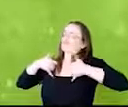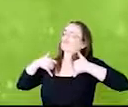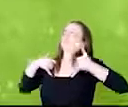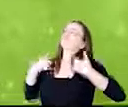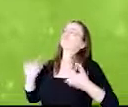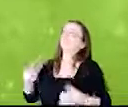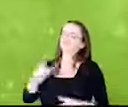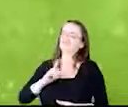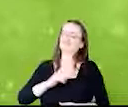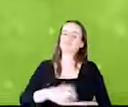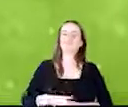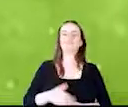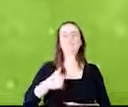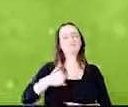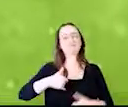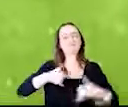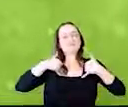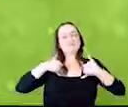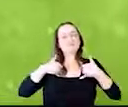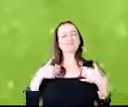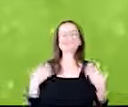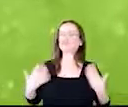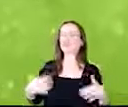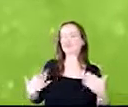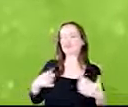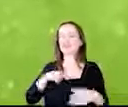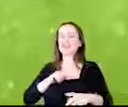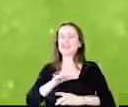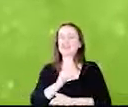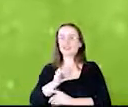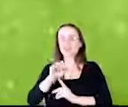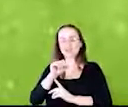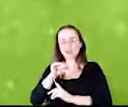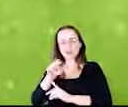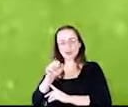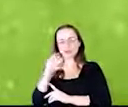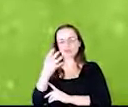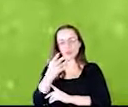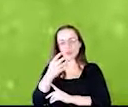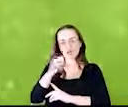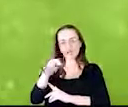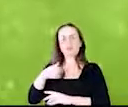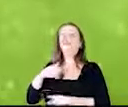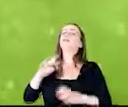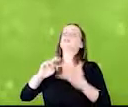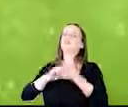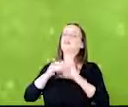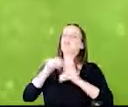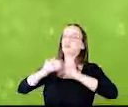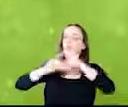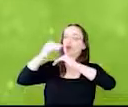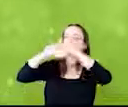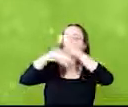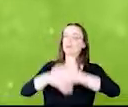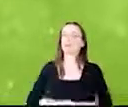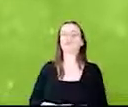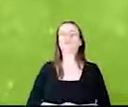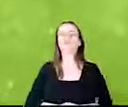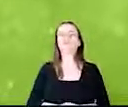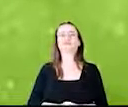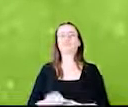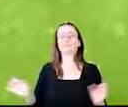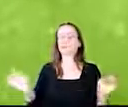Ficamos bastante faceiros, porque soja de 4 grãos quer dizer produtividade alta. Soja pronta para colher.